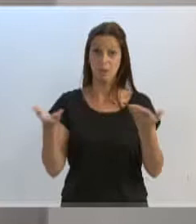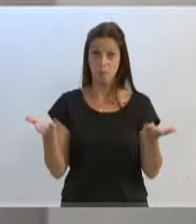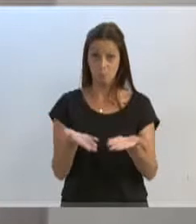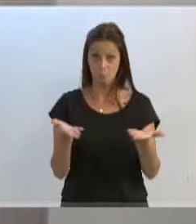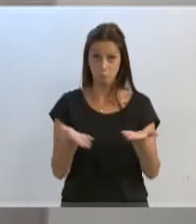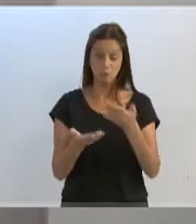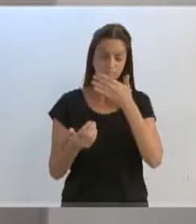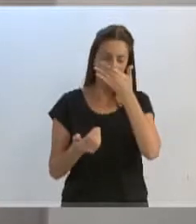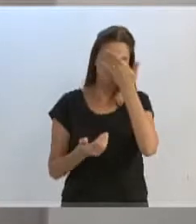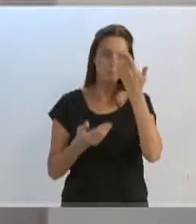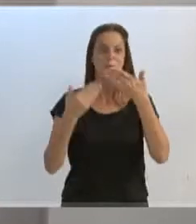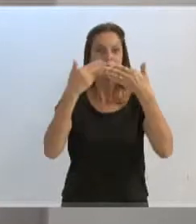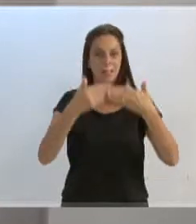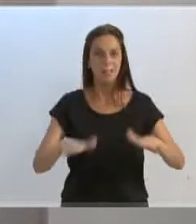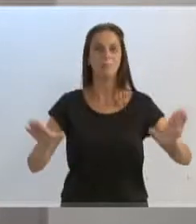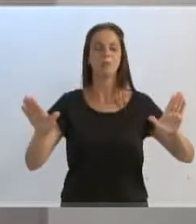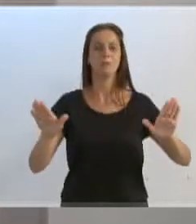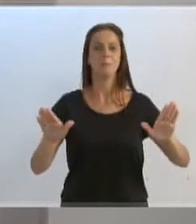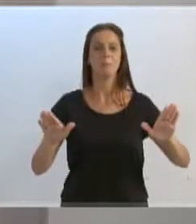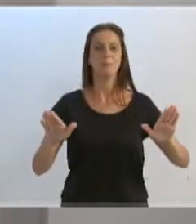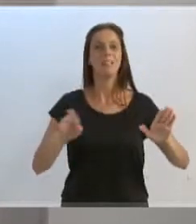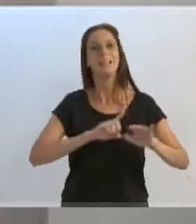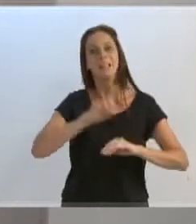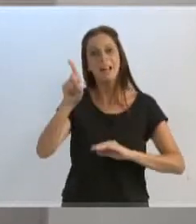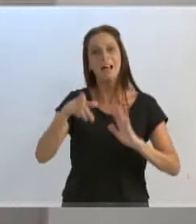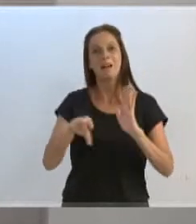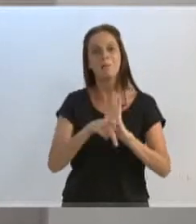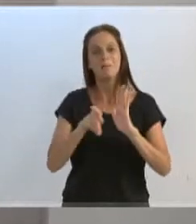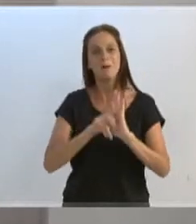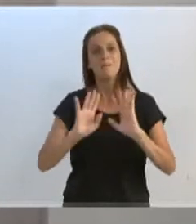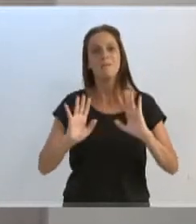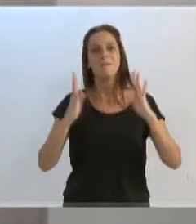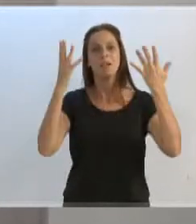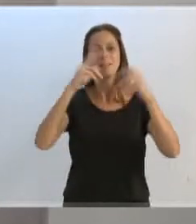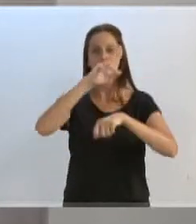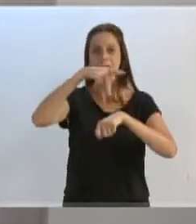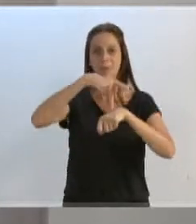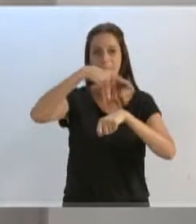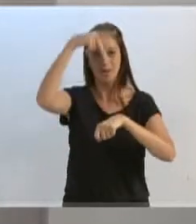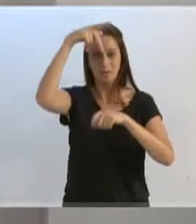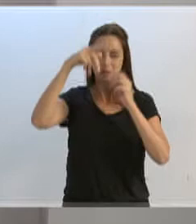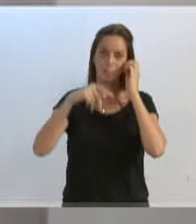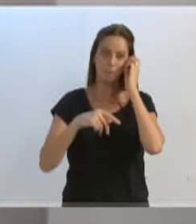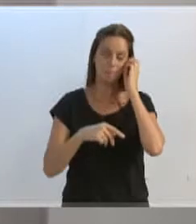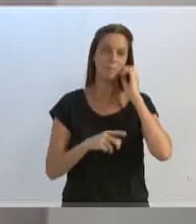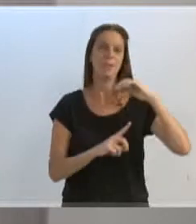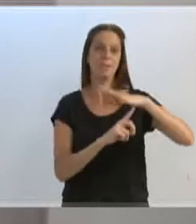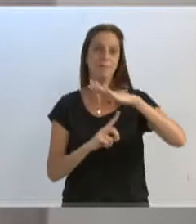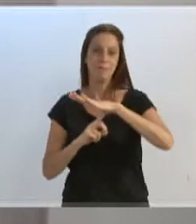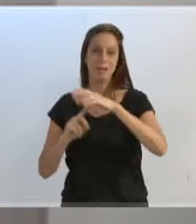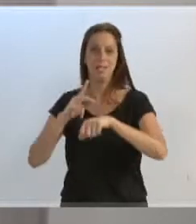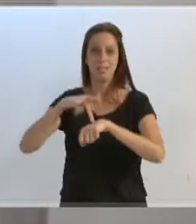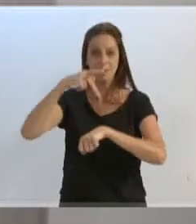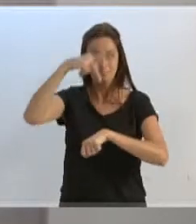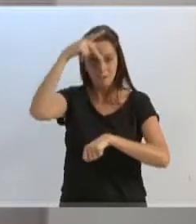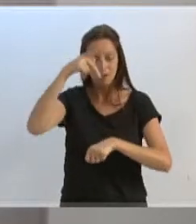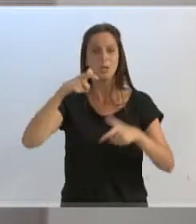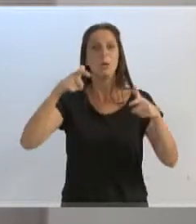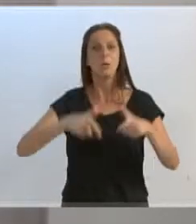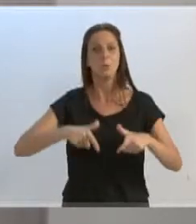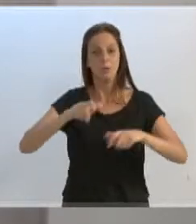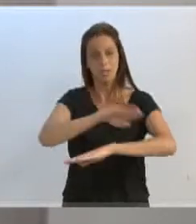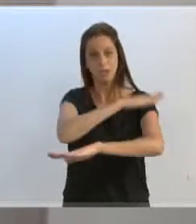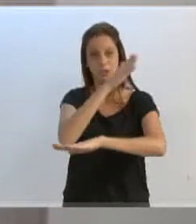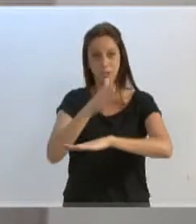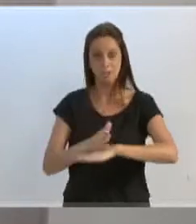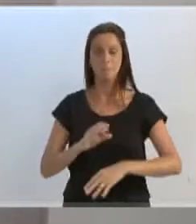à abertura da Osterdorf, que é a feira de Páscoa que está acontecendo ali no ginásio